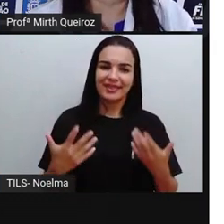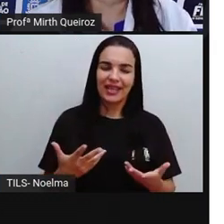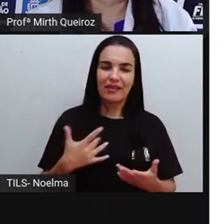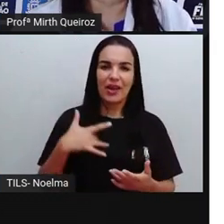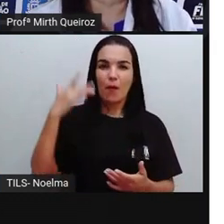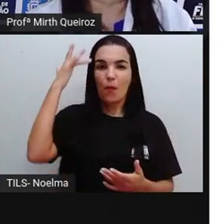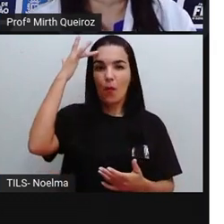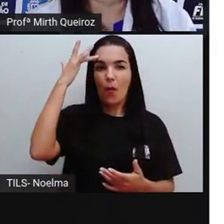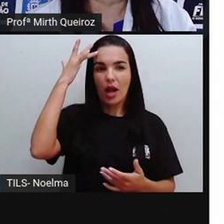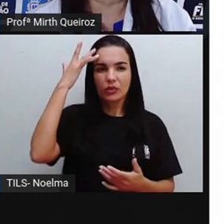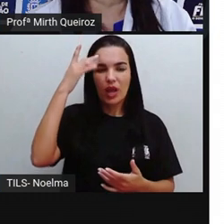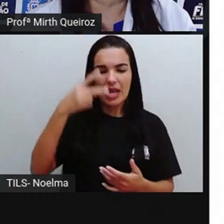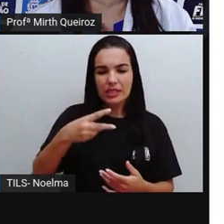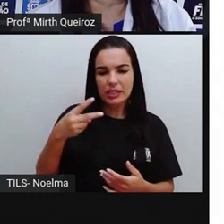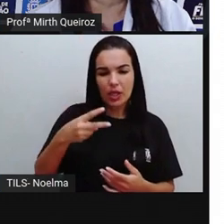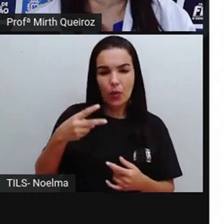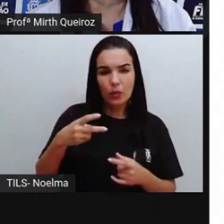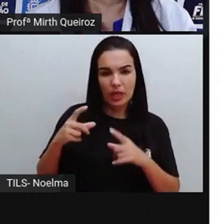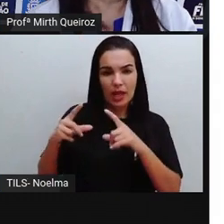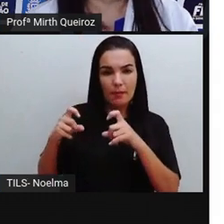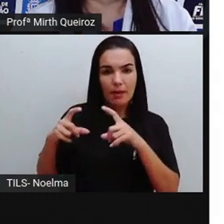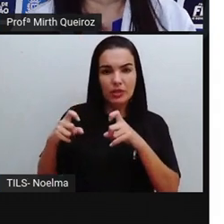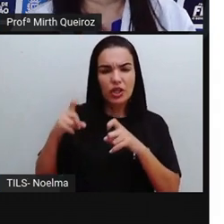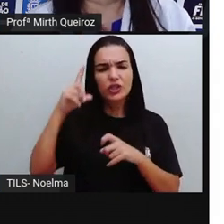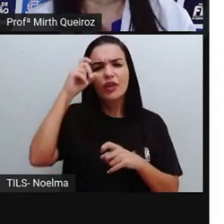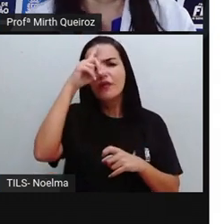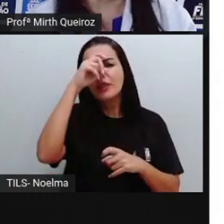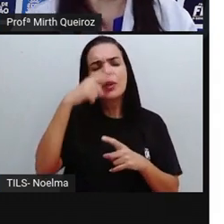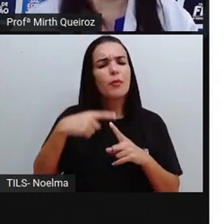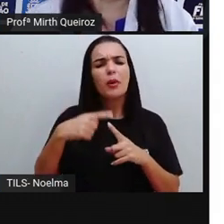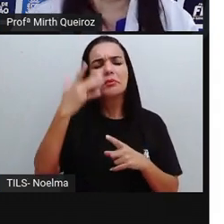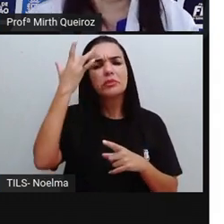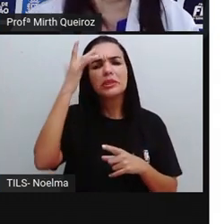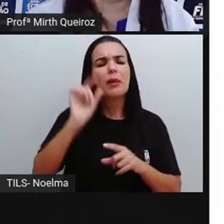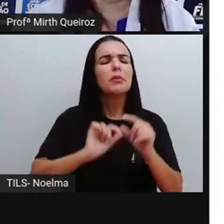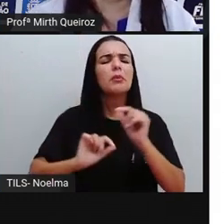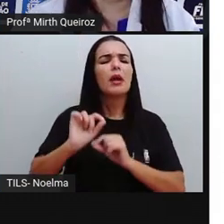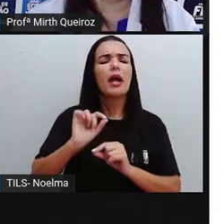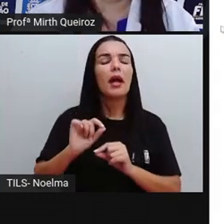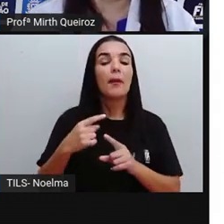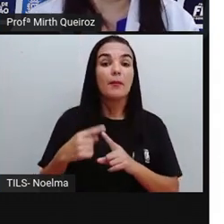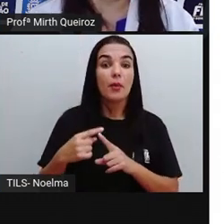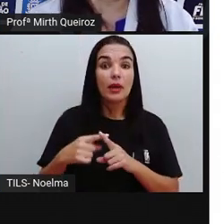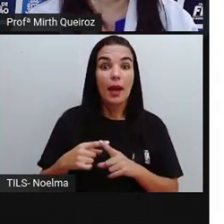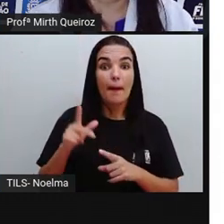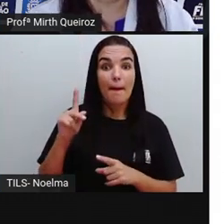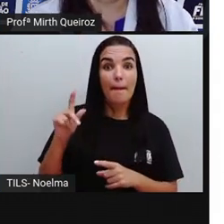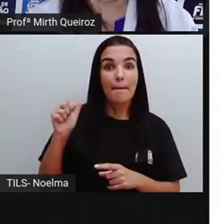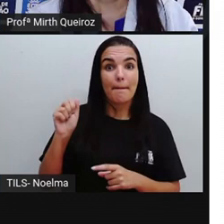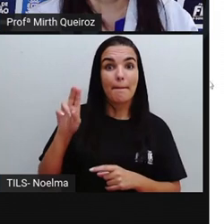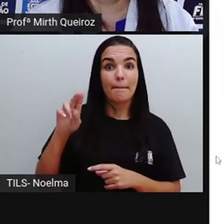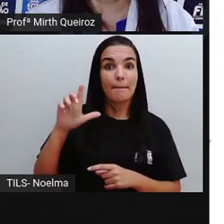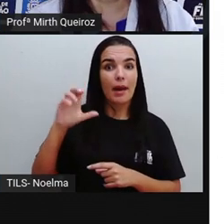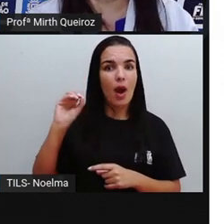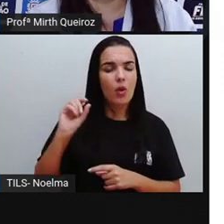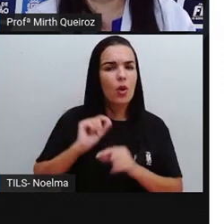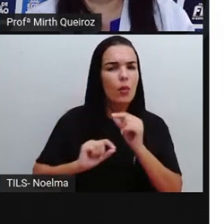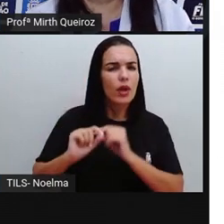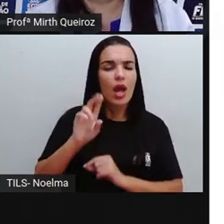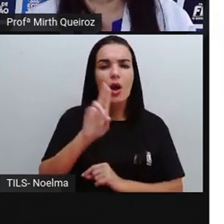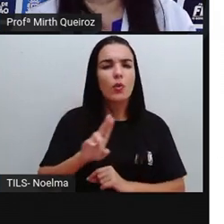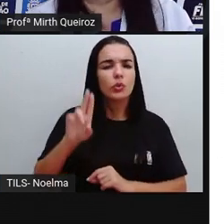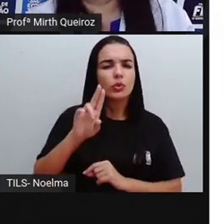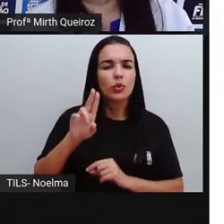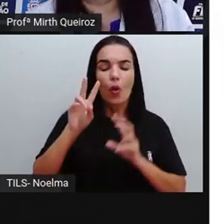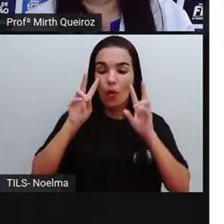imagem ficaria um pouquinho mais difícil, né? Isso por quê? Isso por que Paulo utilizou pontos de